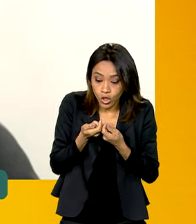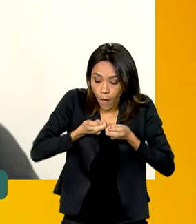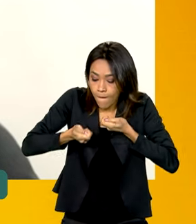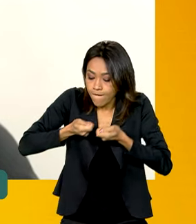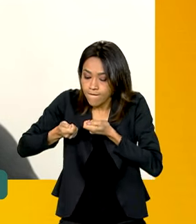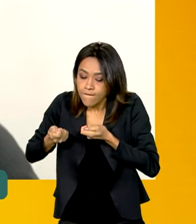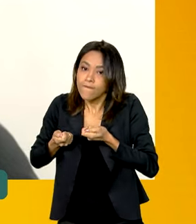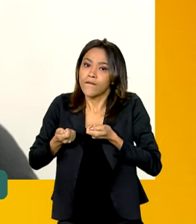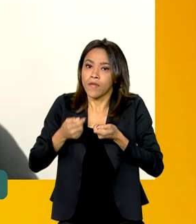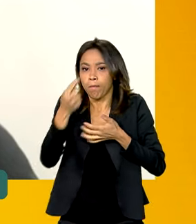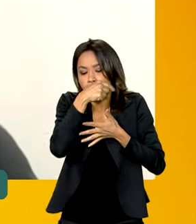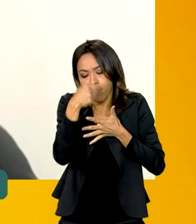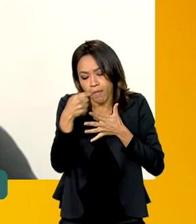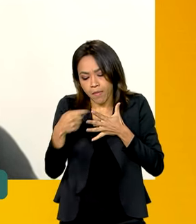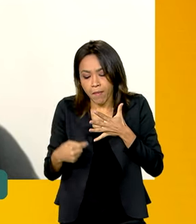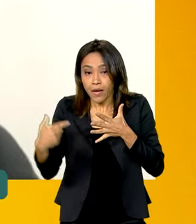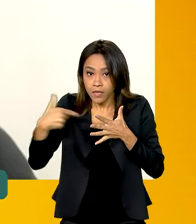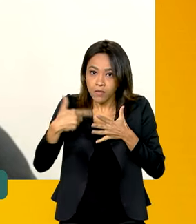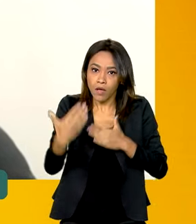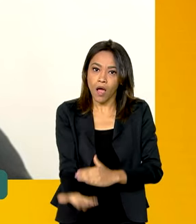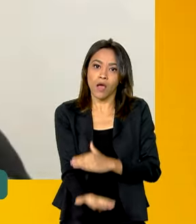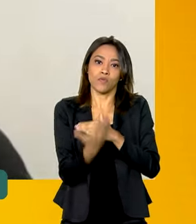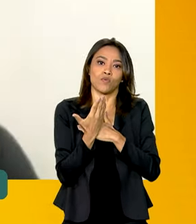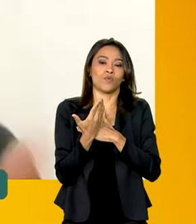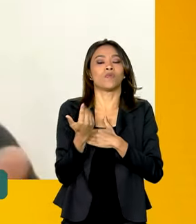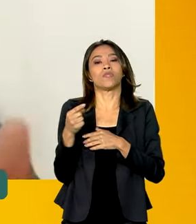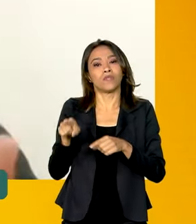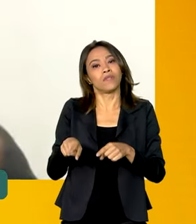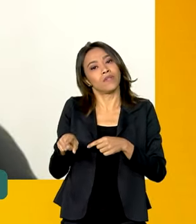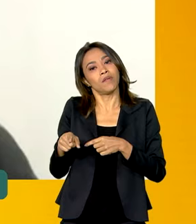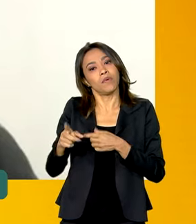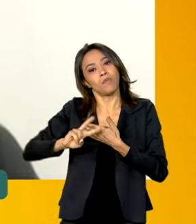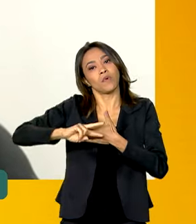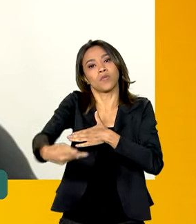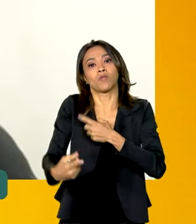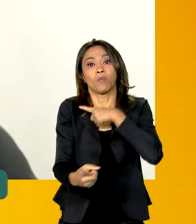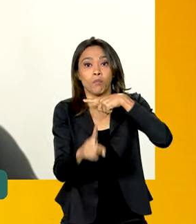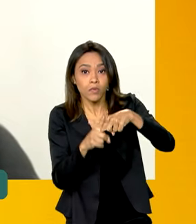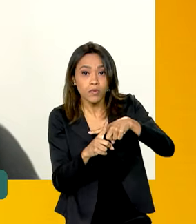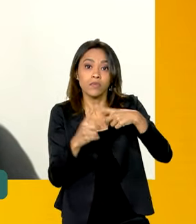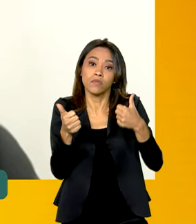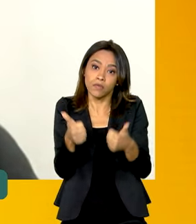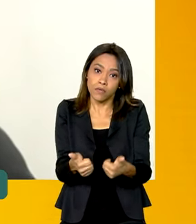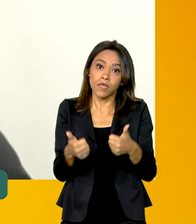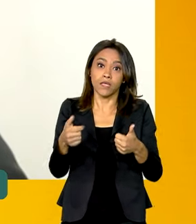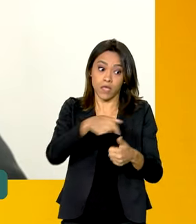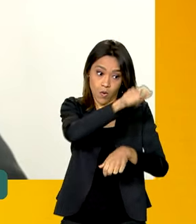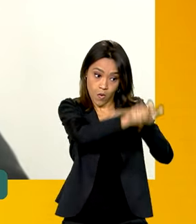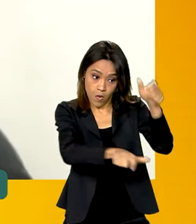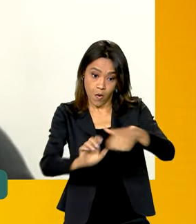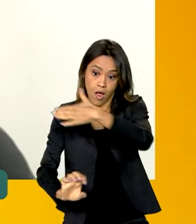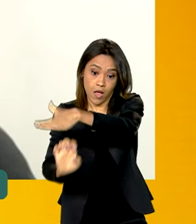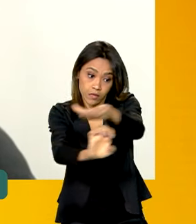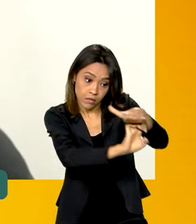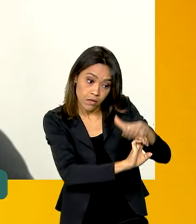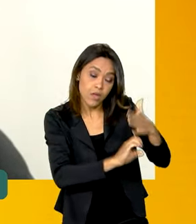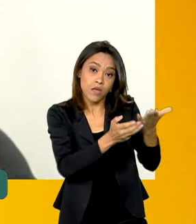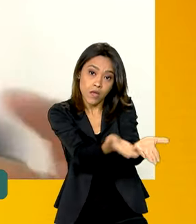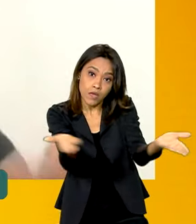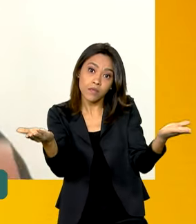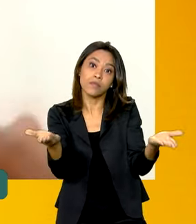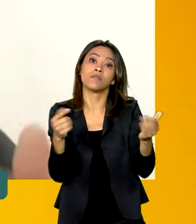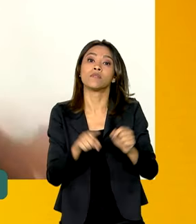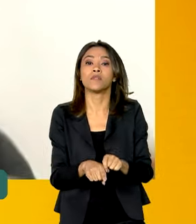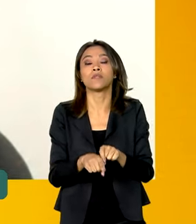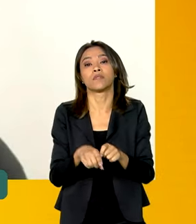tudo isso permite que outros resultados, além desses, fossem percebidos. Então, os credores, os virores de crédito perceberam que, para